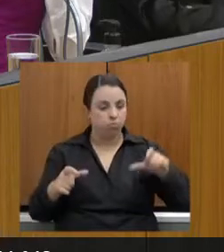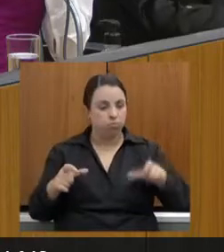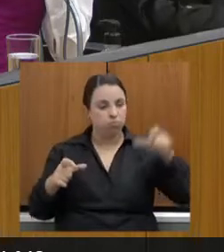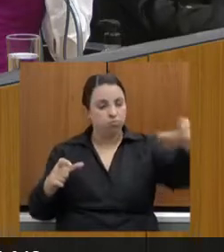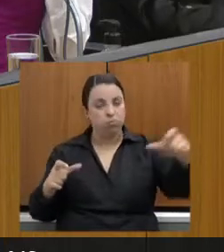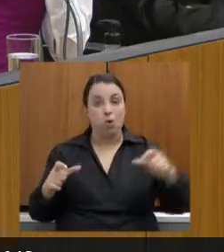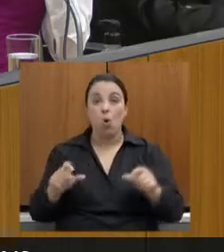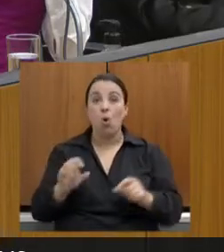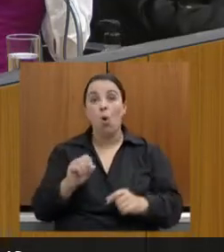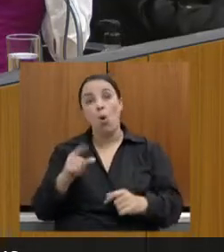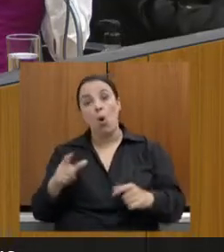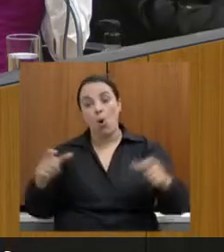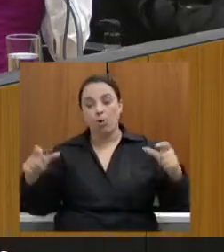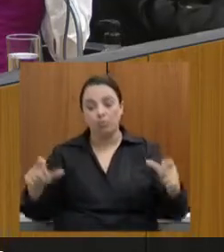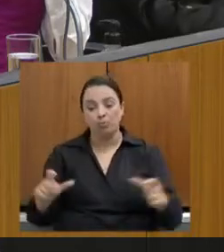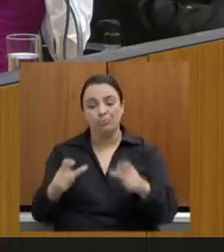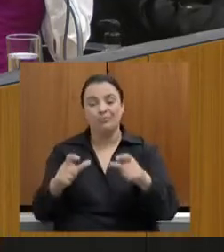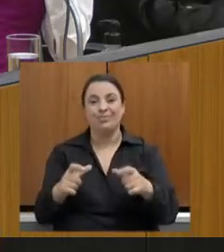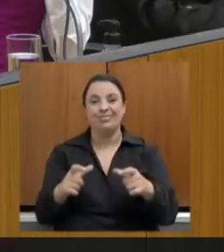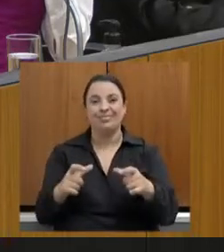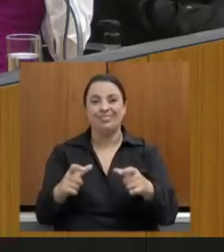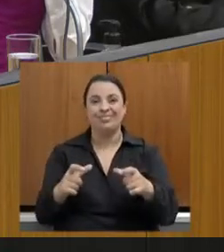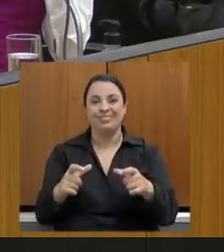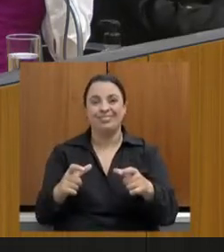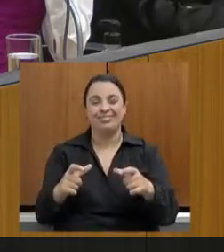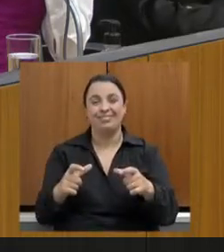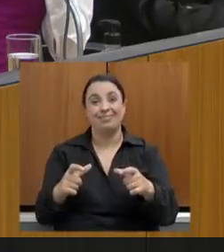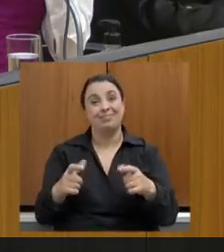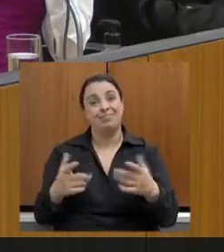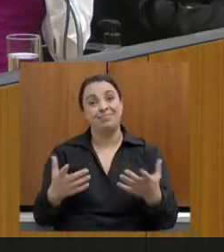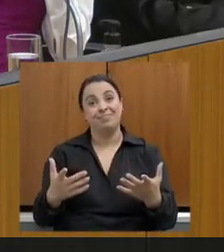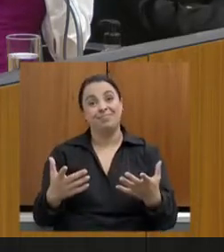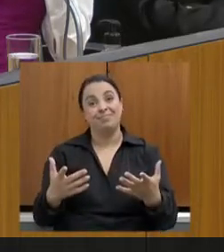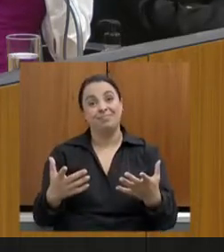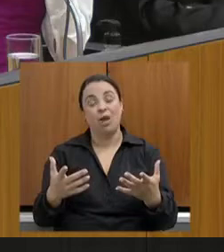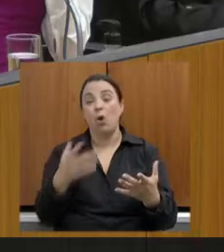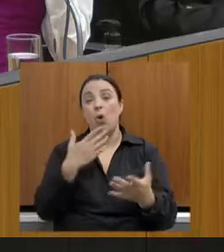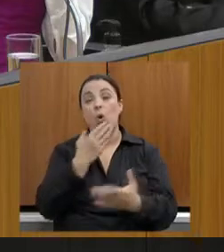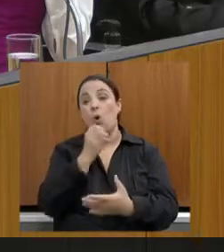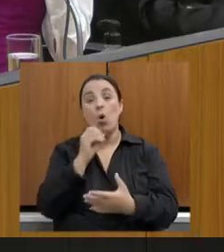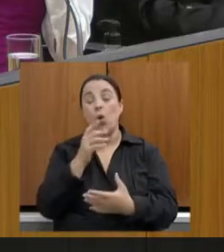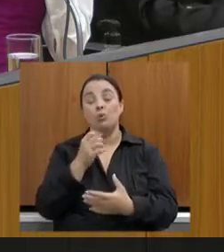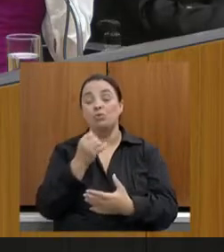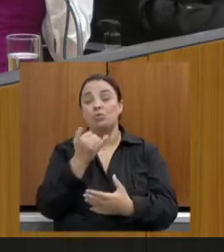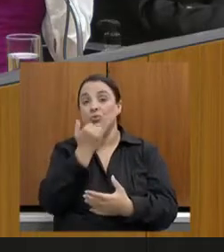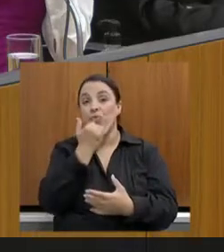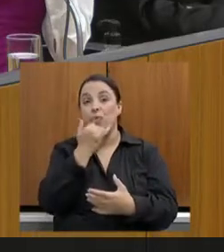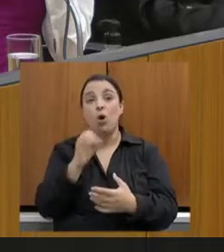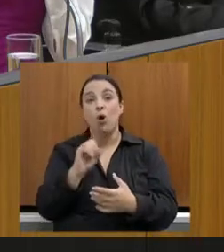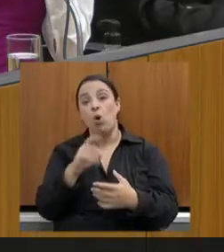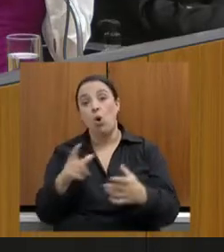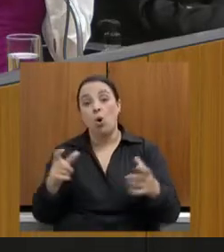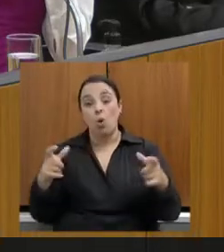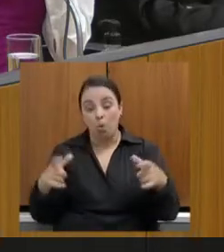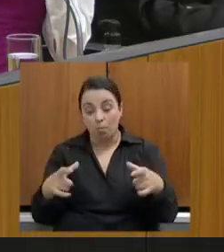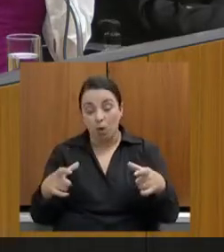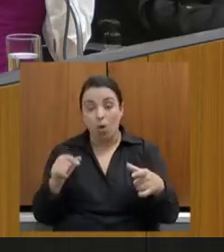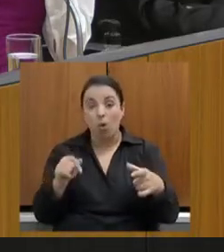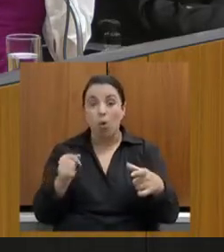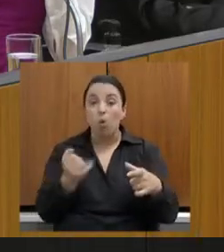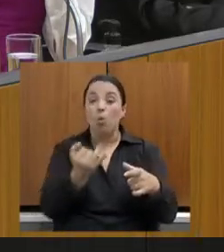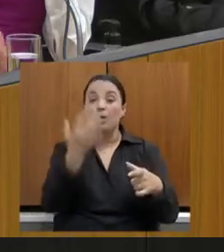município. Porque, quando o recurso é muito pequeno, ele praticamente está trabalhando, ele está investindo naquele recurso,